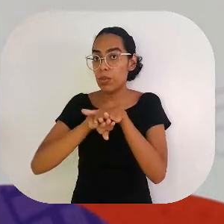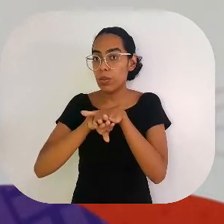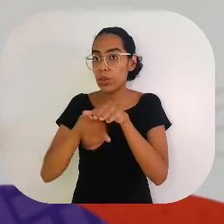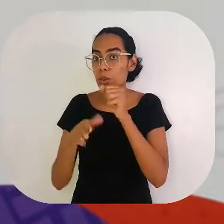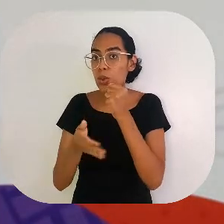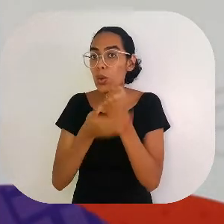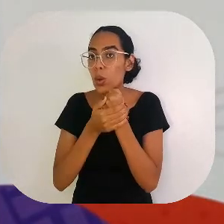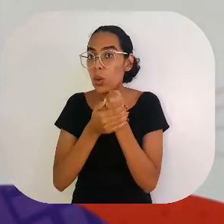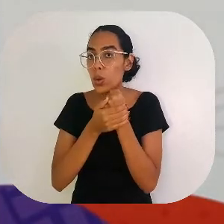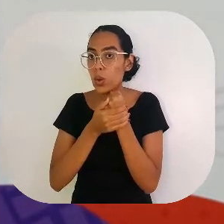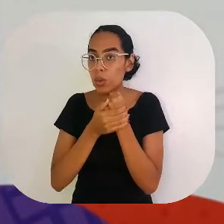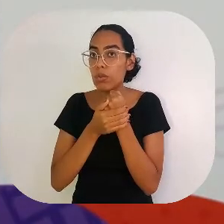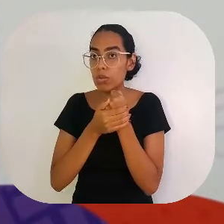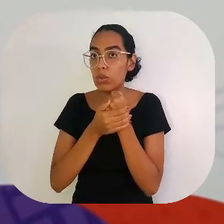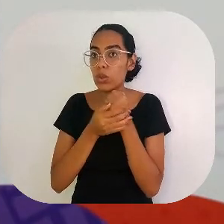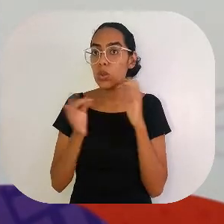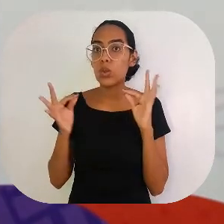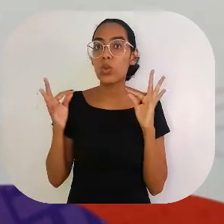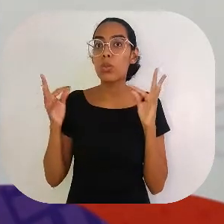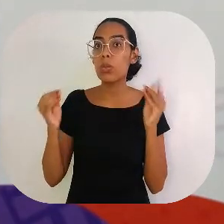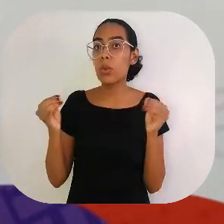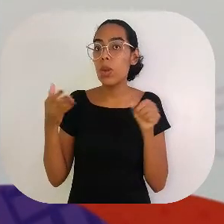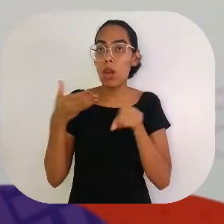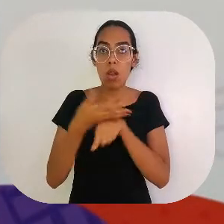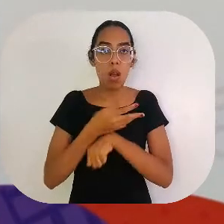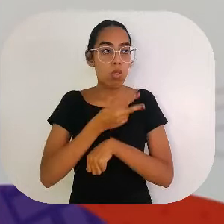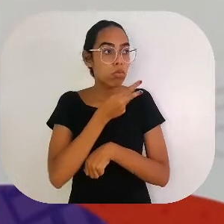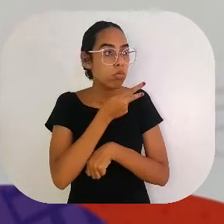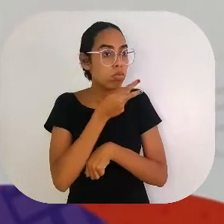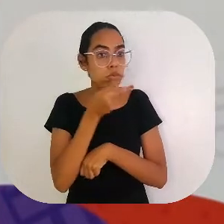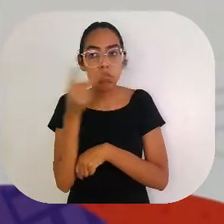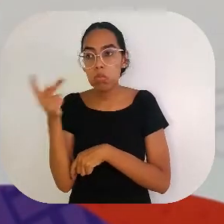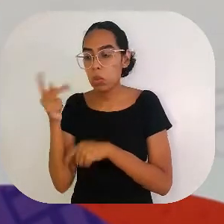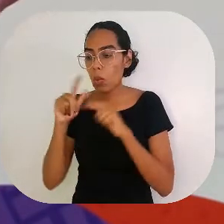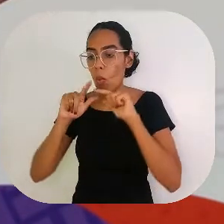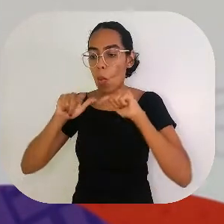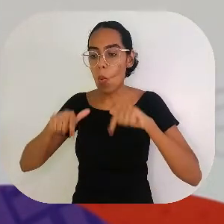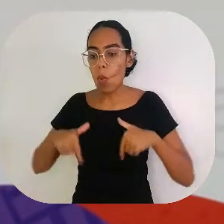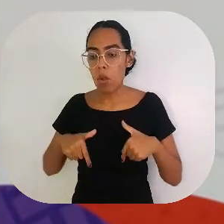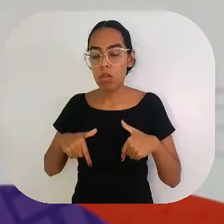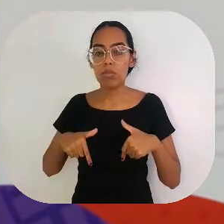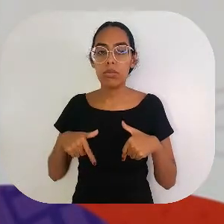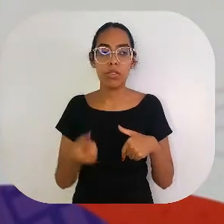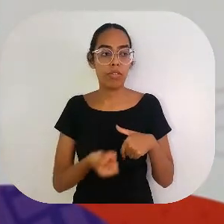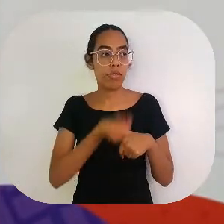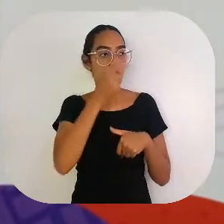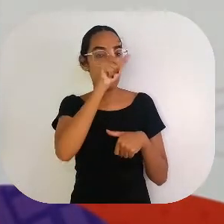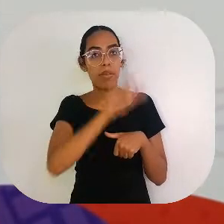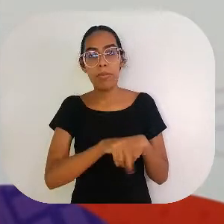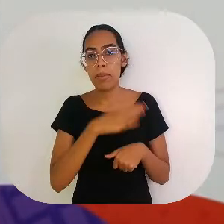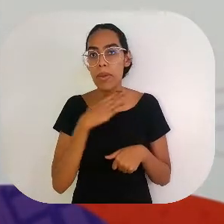estava deitado, duro, fingindo de morto. E ficou lá escondido o seu Joaquim. Os homens entraram,